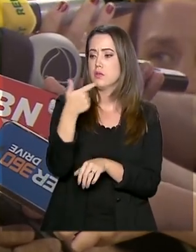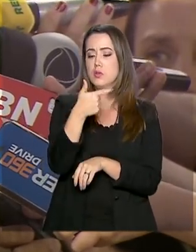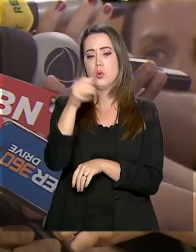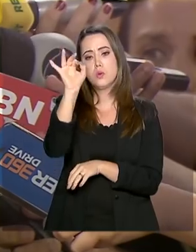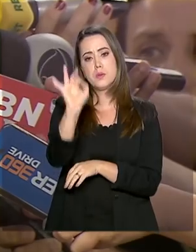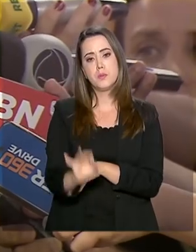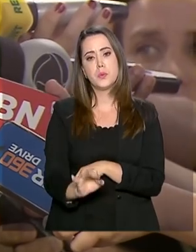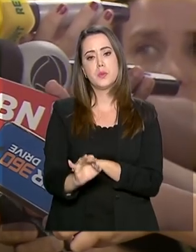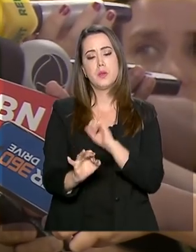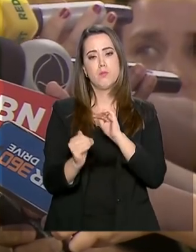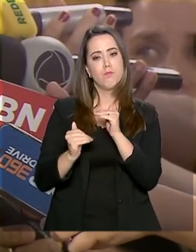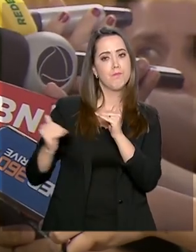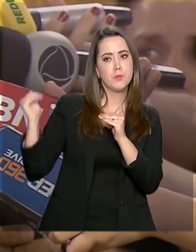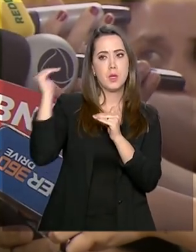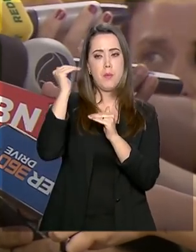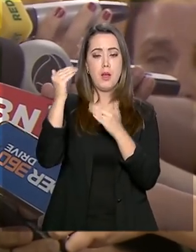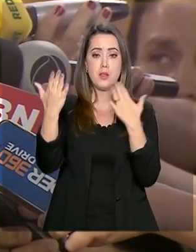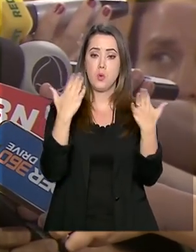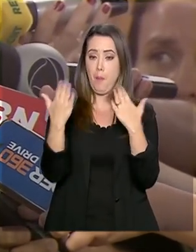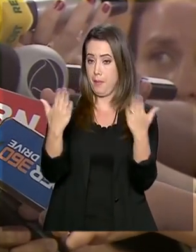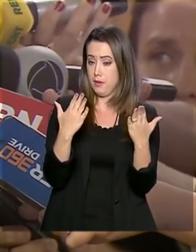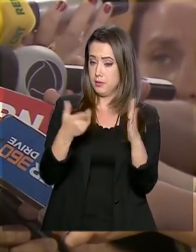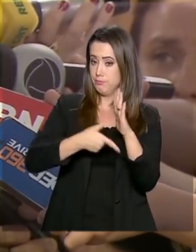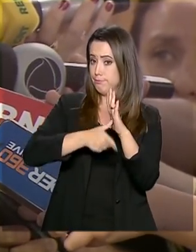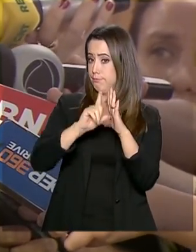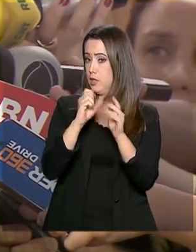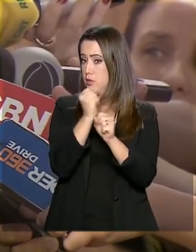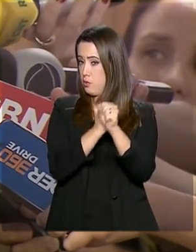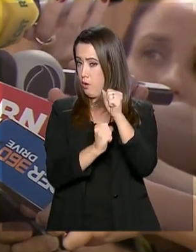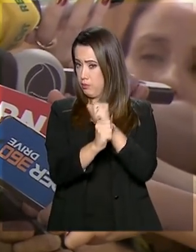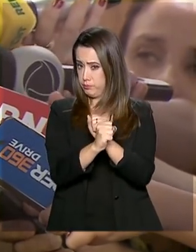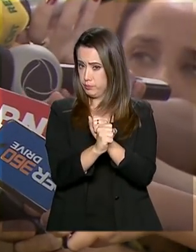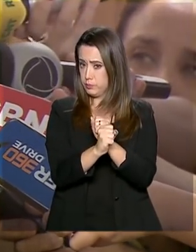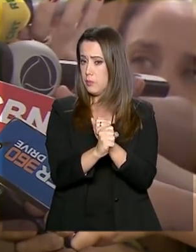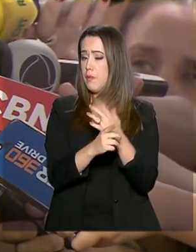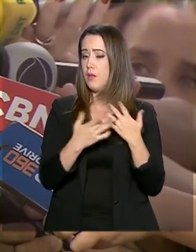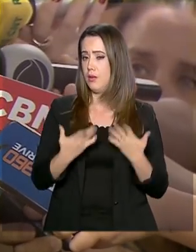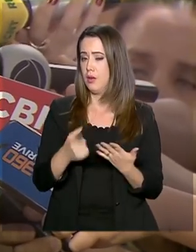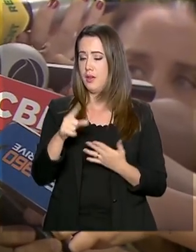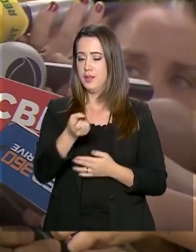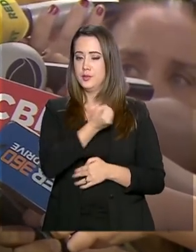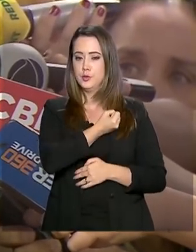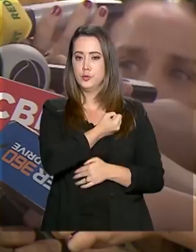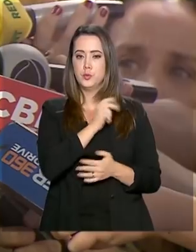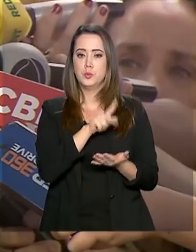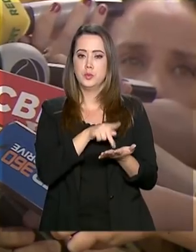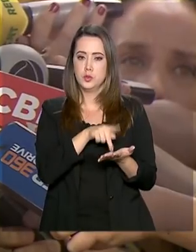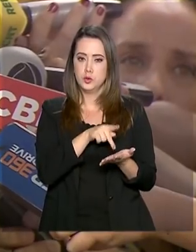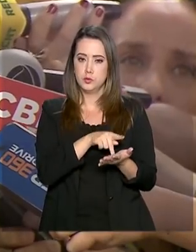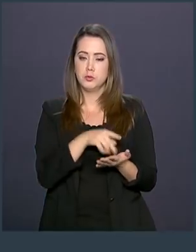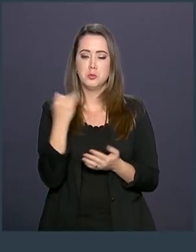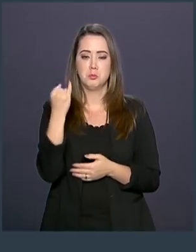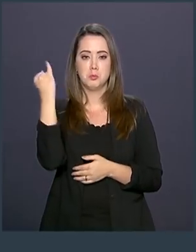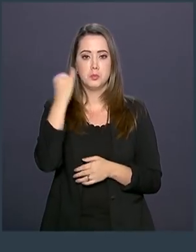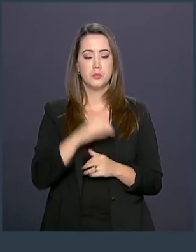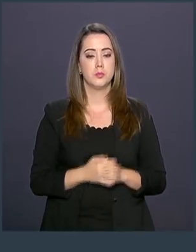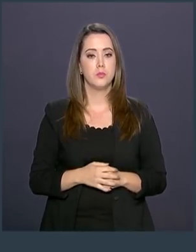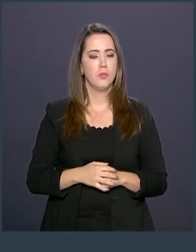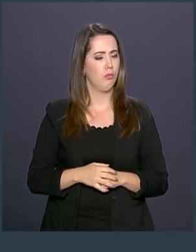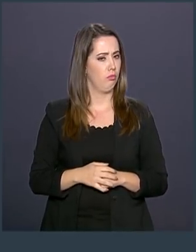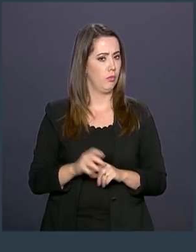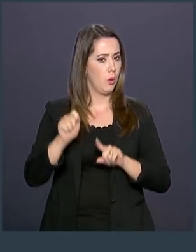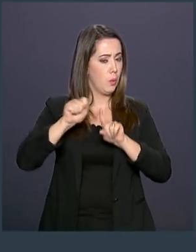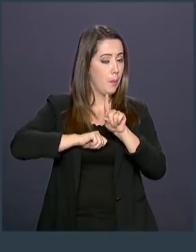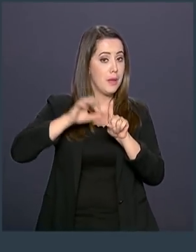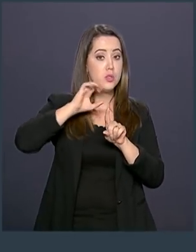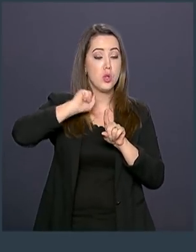a mais do que em comparação com o ano passado. Então, são números realmente bastante auspiciosos. No mês de abril,